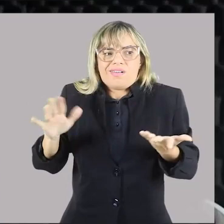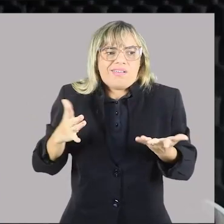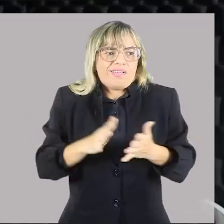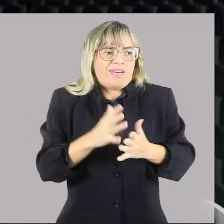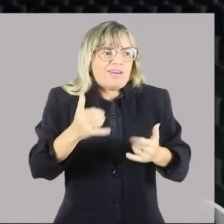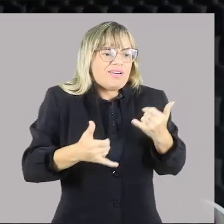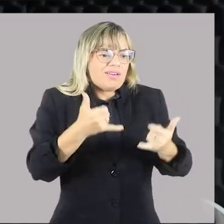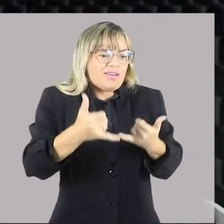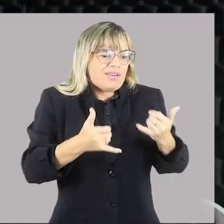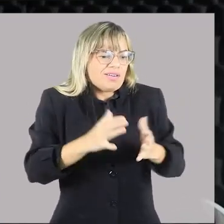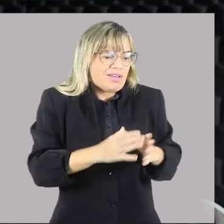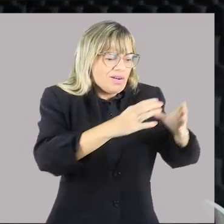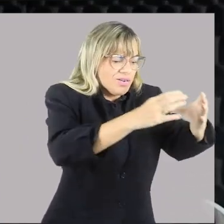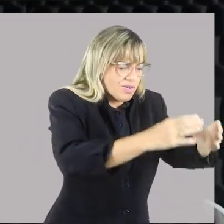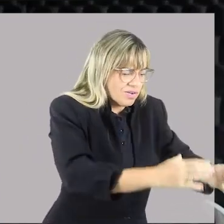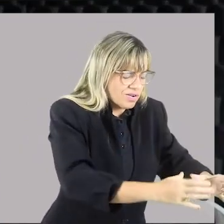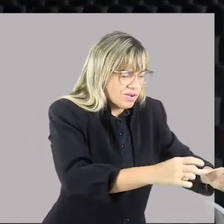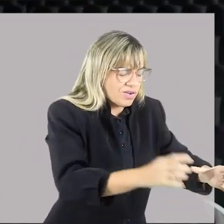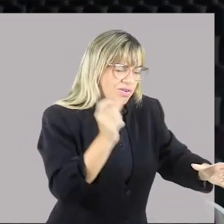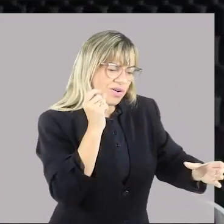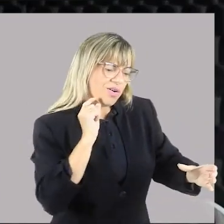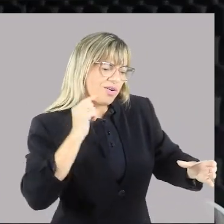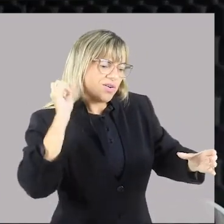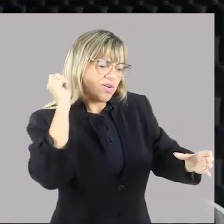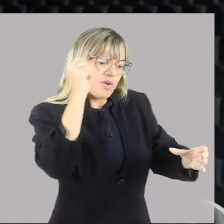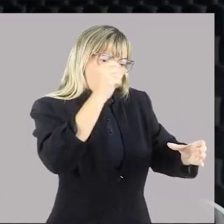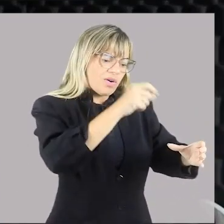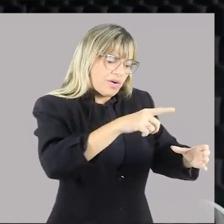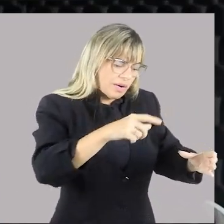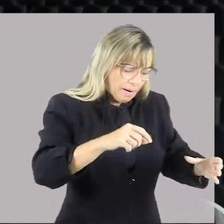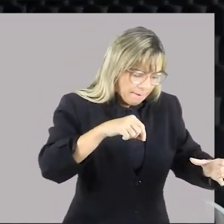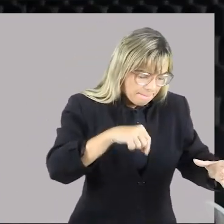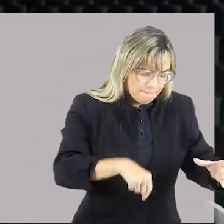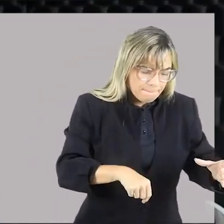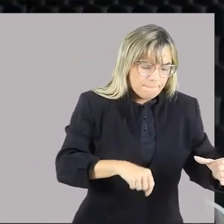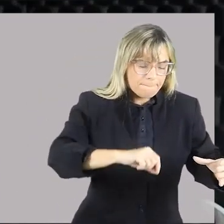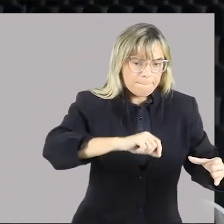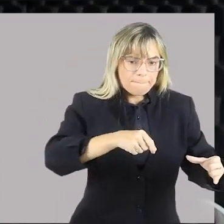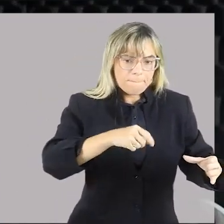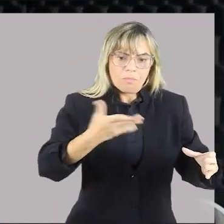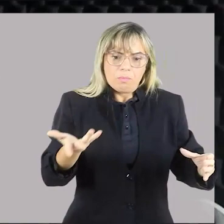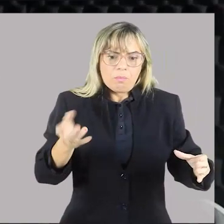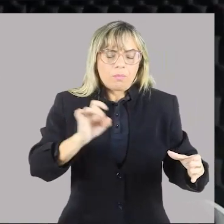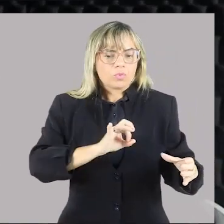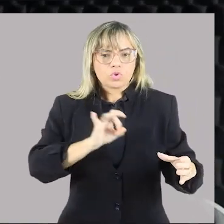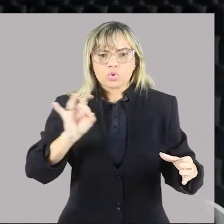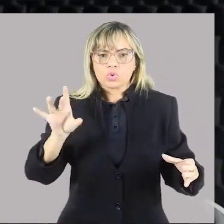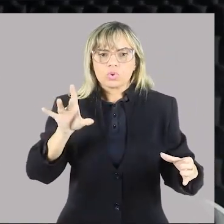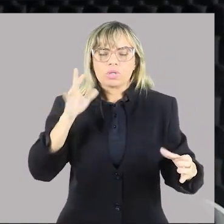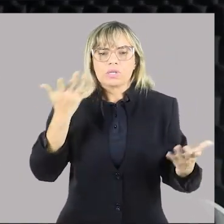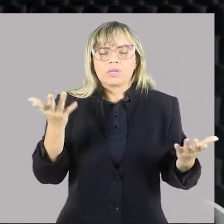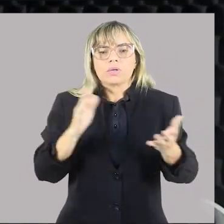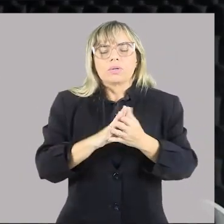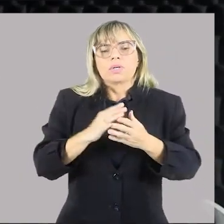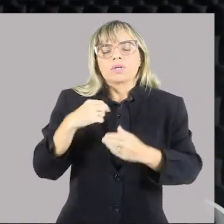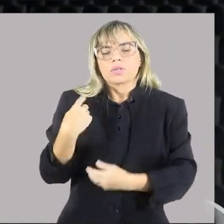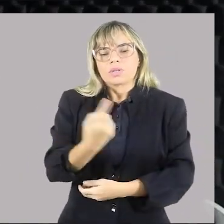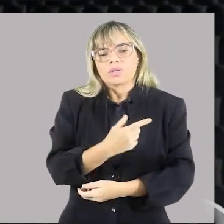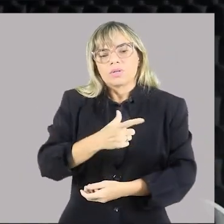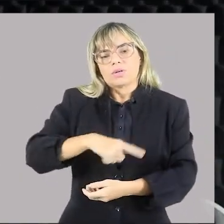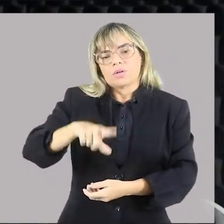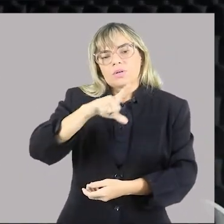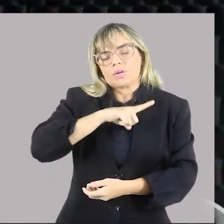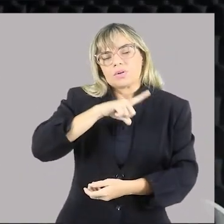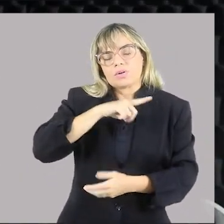não vai te fazer mal. É só você pisar, botar o lixinho lá, e pronto. Porque quando nós temos esse